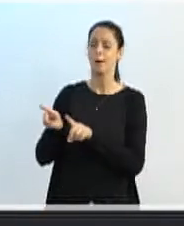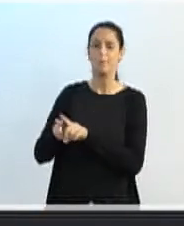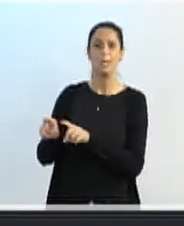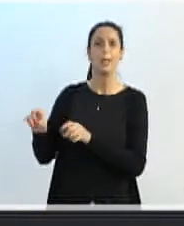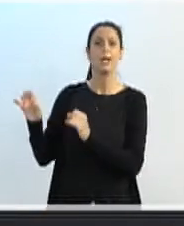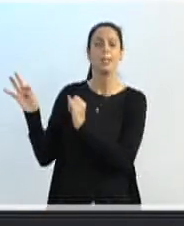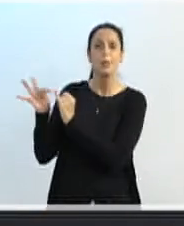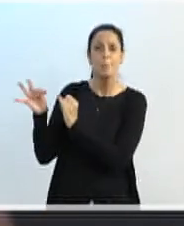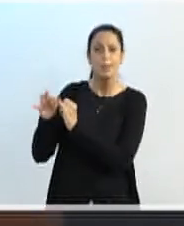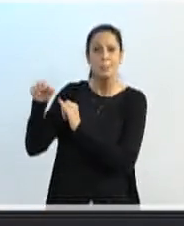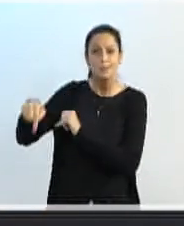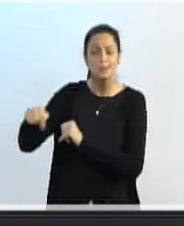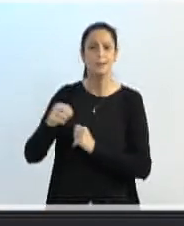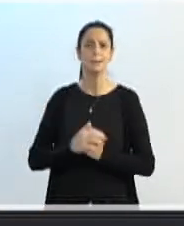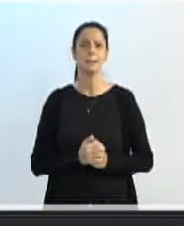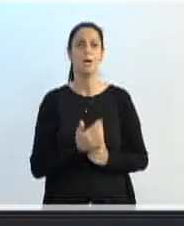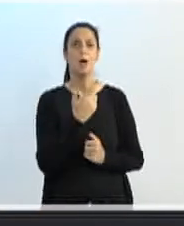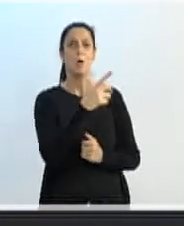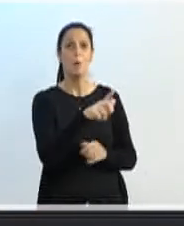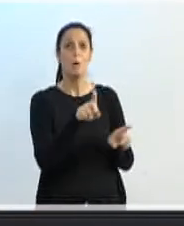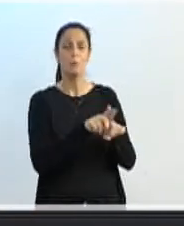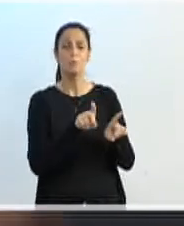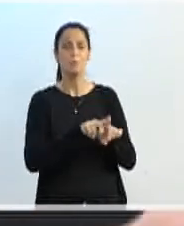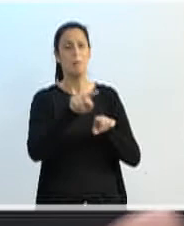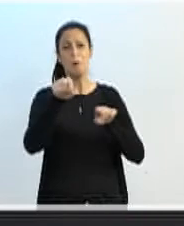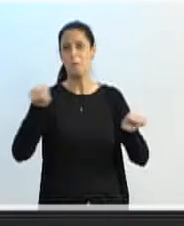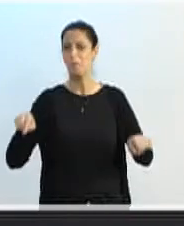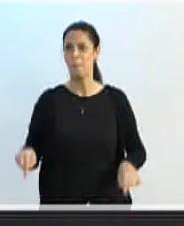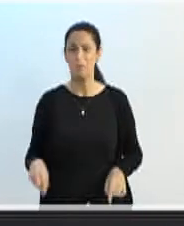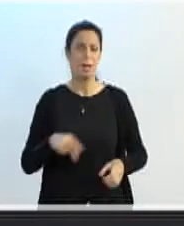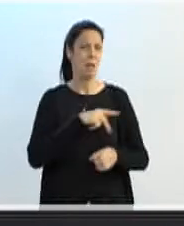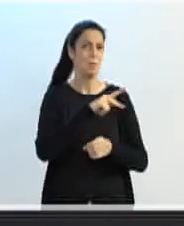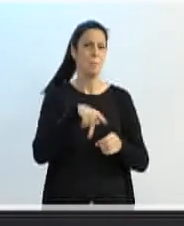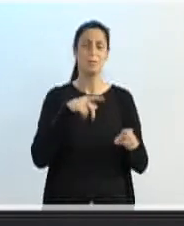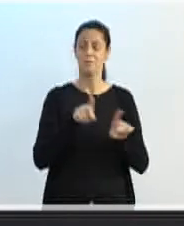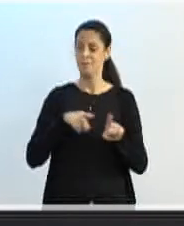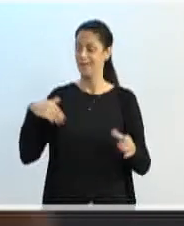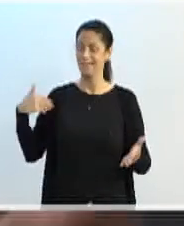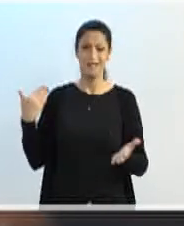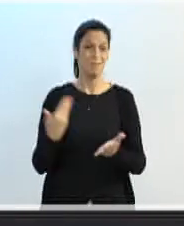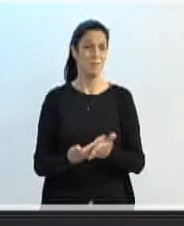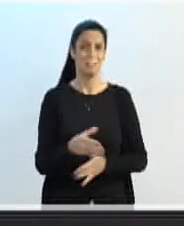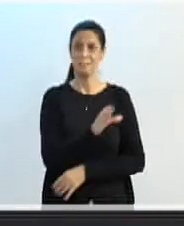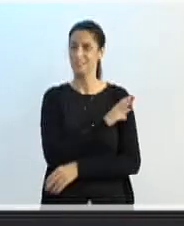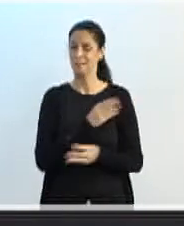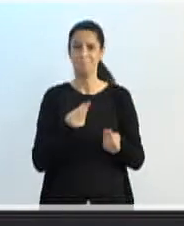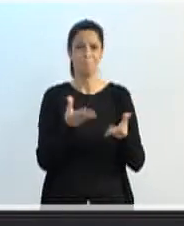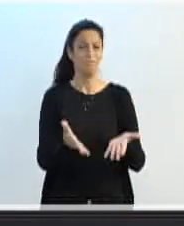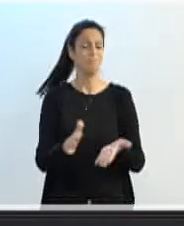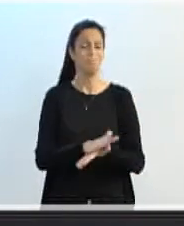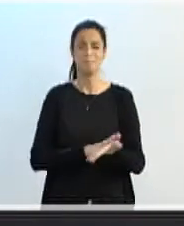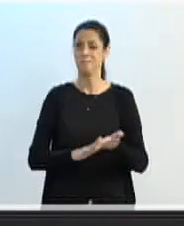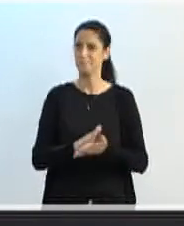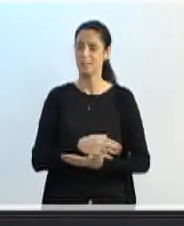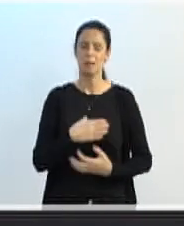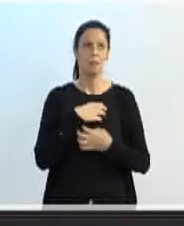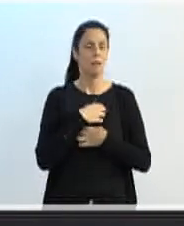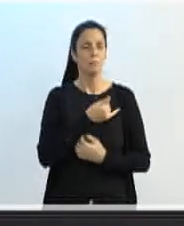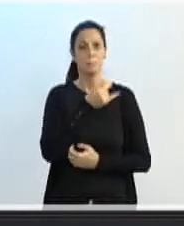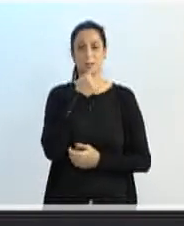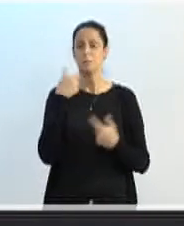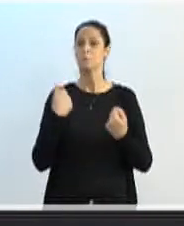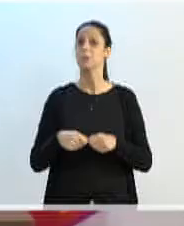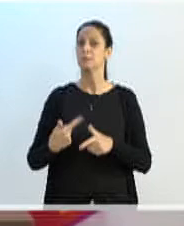Radialista, Rodolfo Sestrem, no Jardim Germânico, enfim, do Passos Mãos, que também não foi entregue ainda. Essas situações lamentáveis que a precisa resolver.